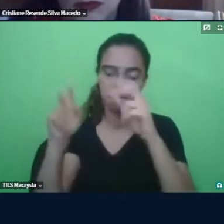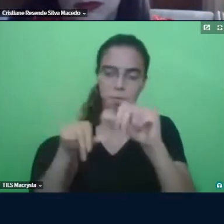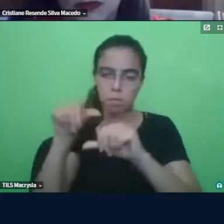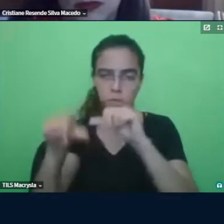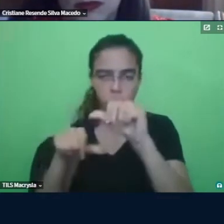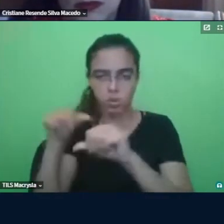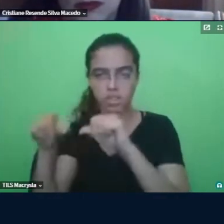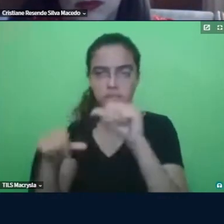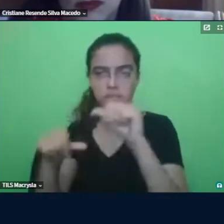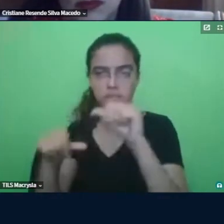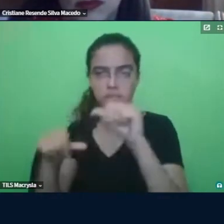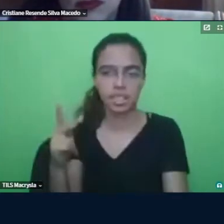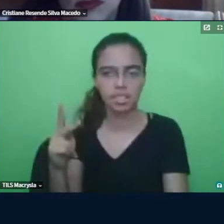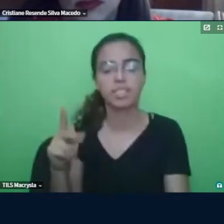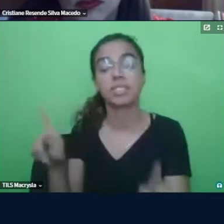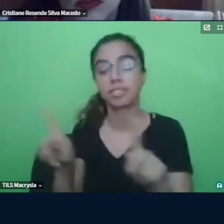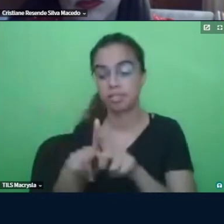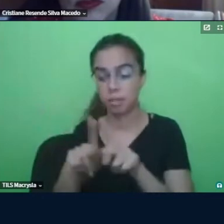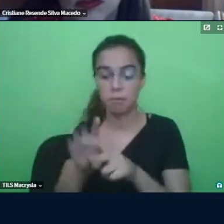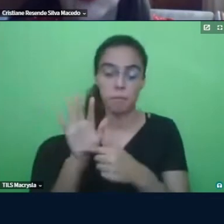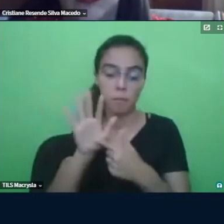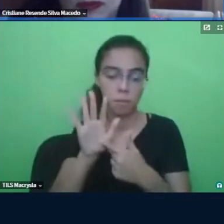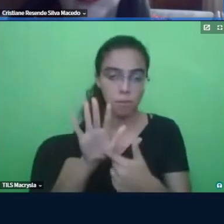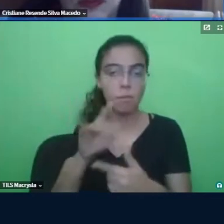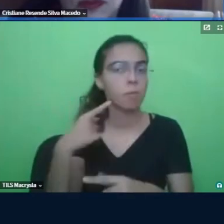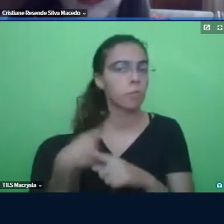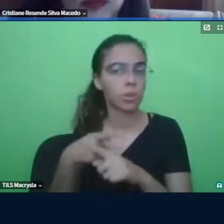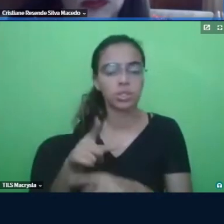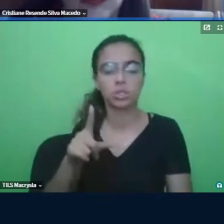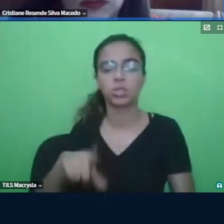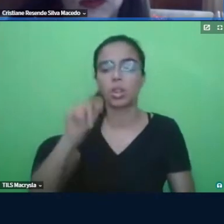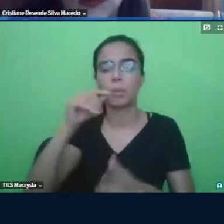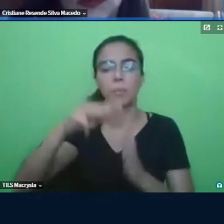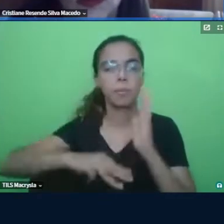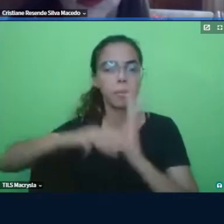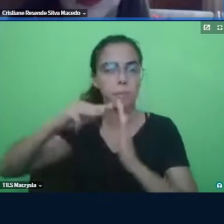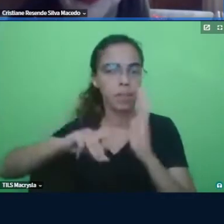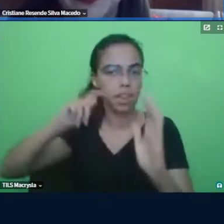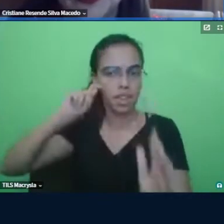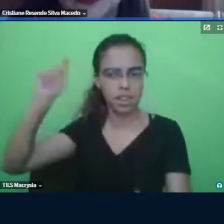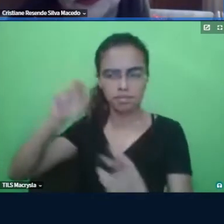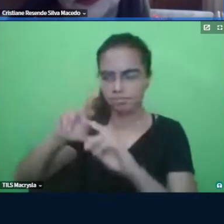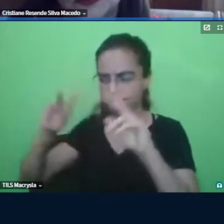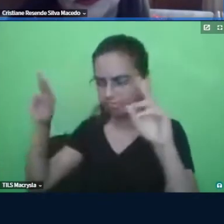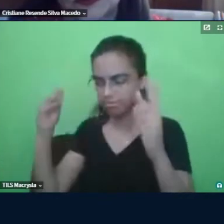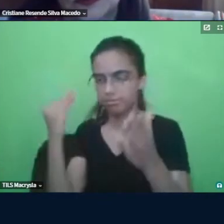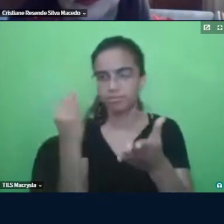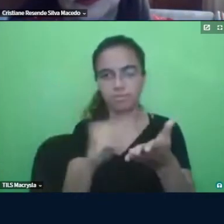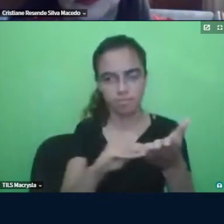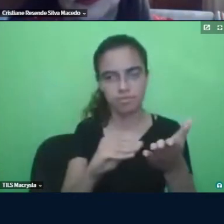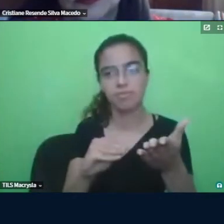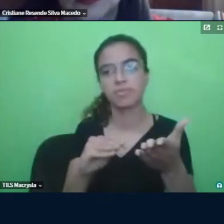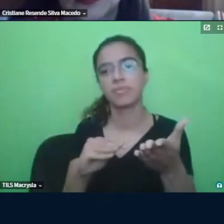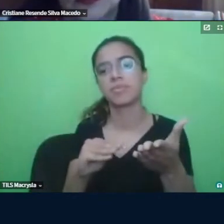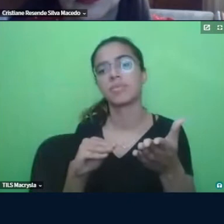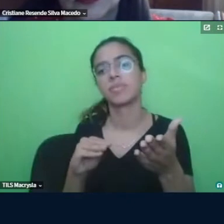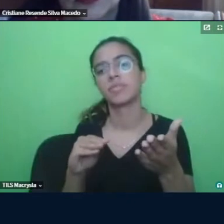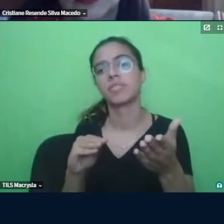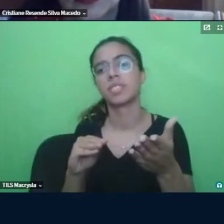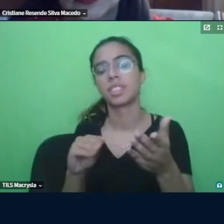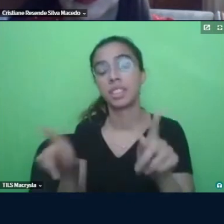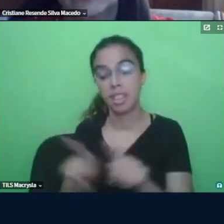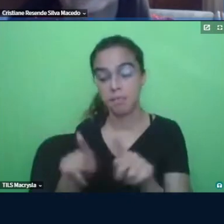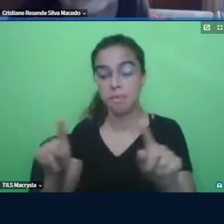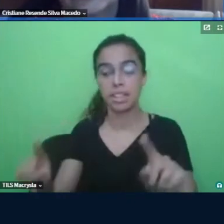e já dão encaminhamentos assim dos desafios que ela tem enquanto professora e aquilo que vem pela